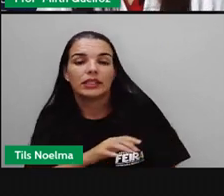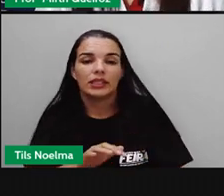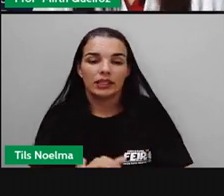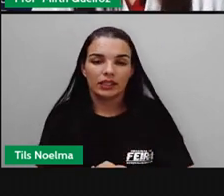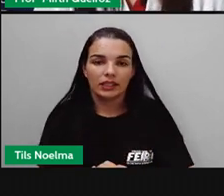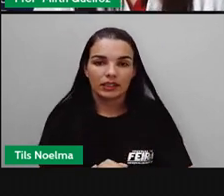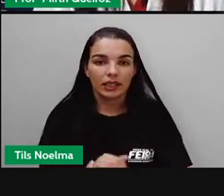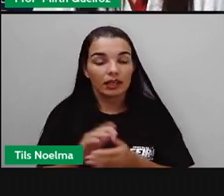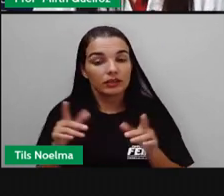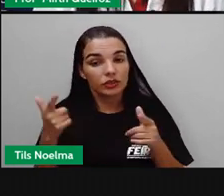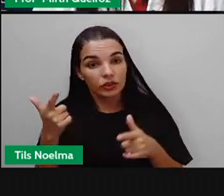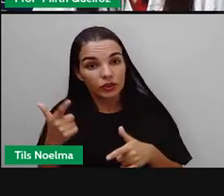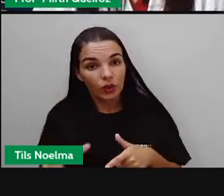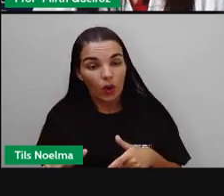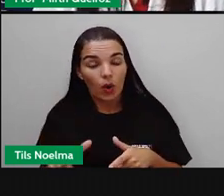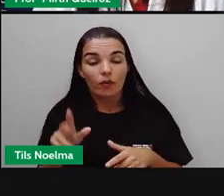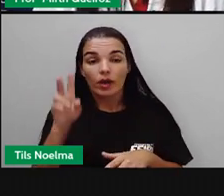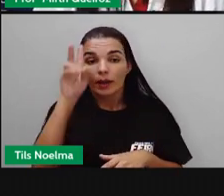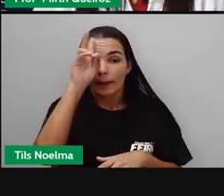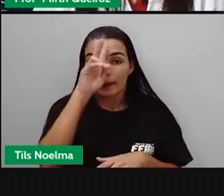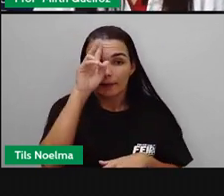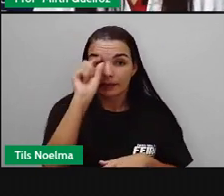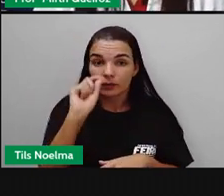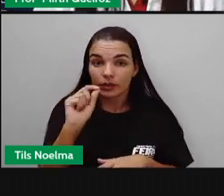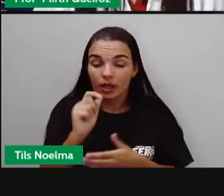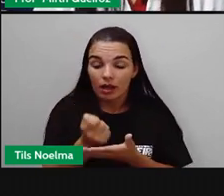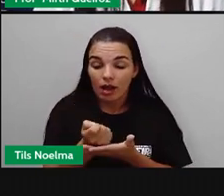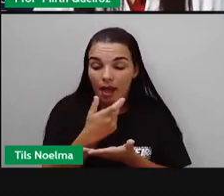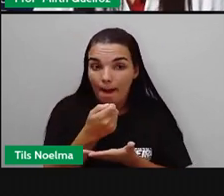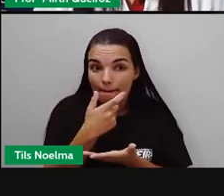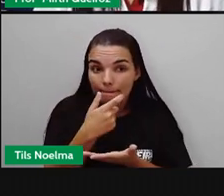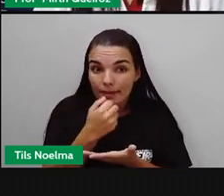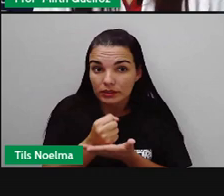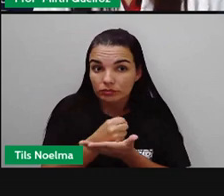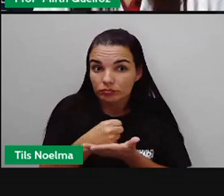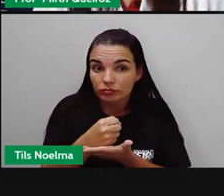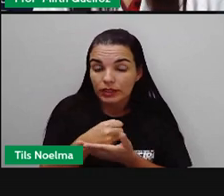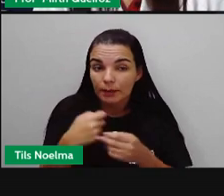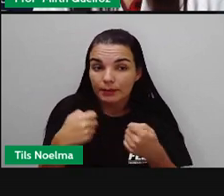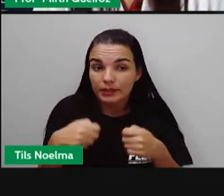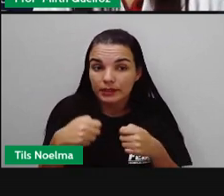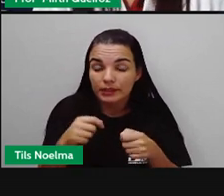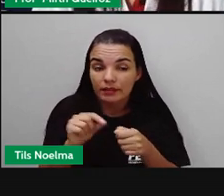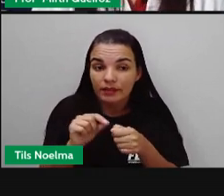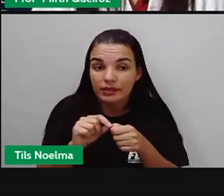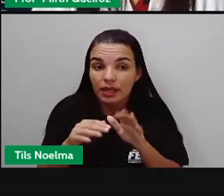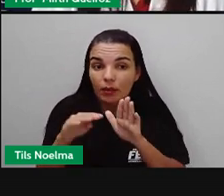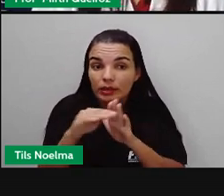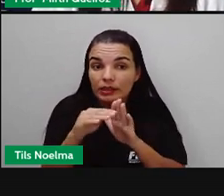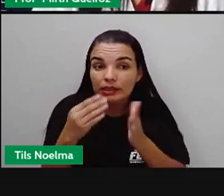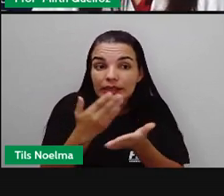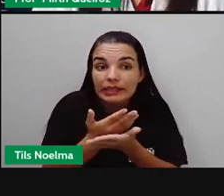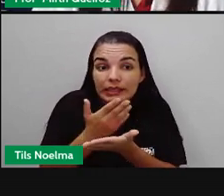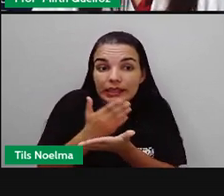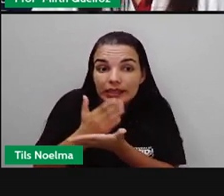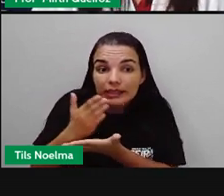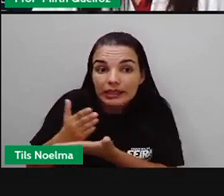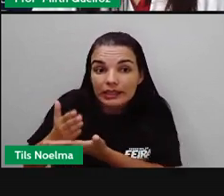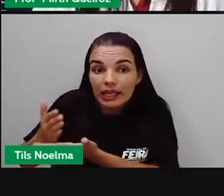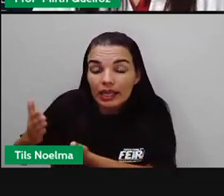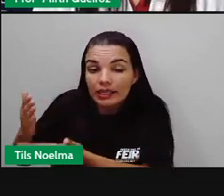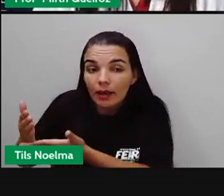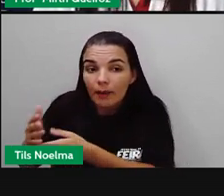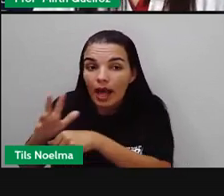partida para vocês, que os antibióticos, eles são utilizados para o tratamento de doenças. Já as vacinas,